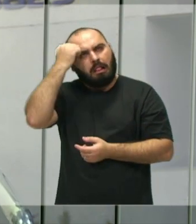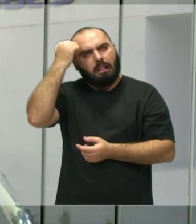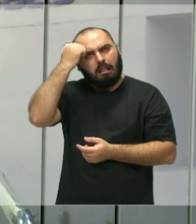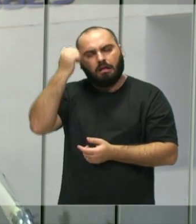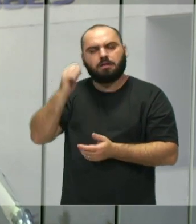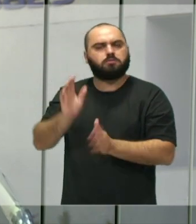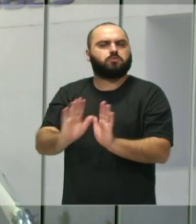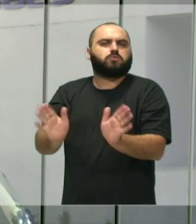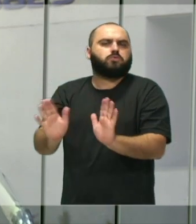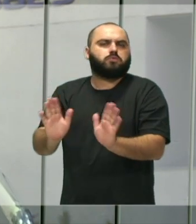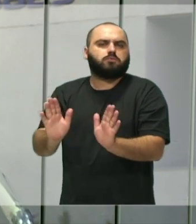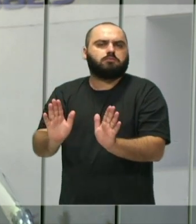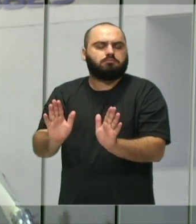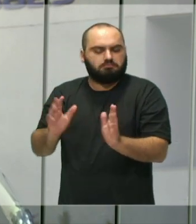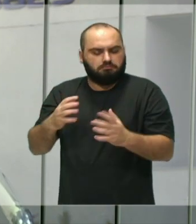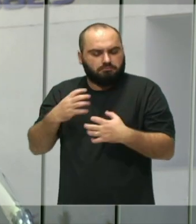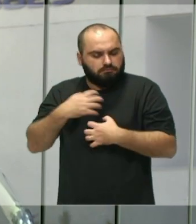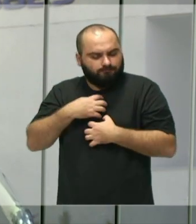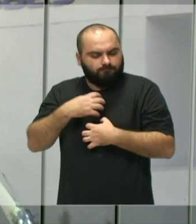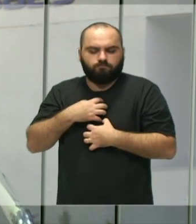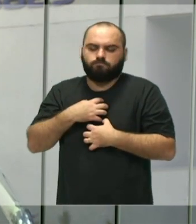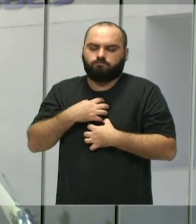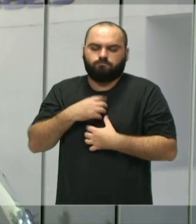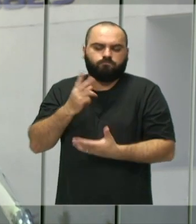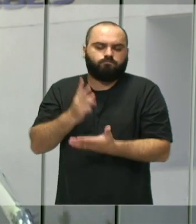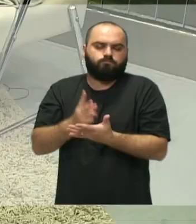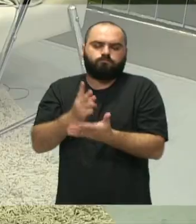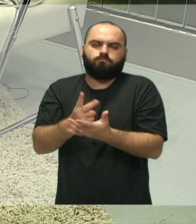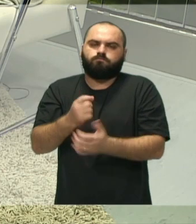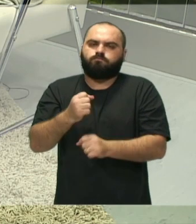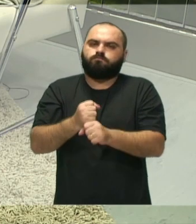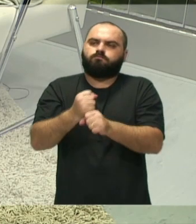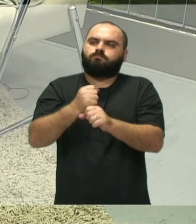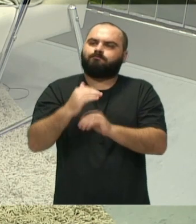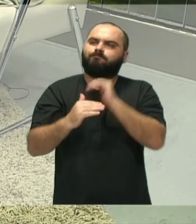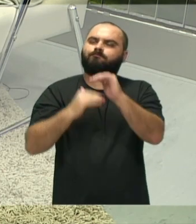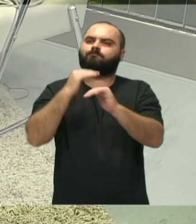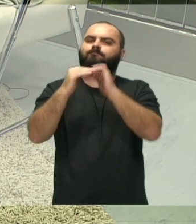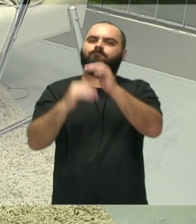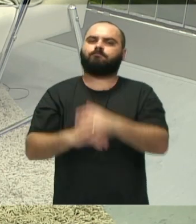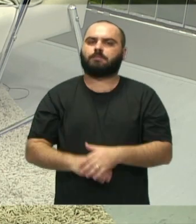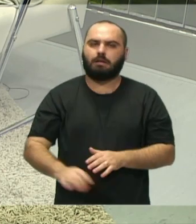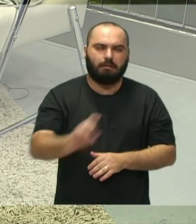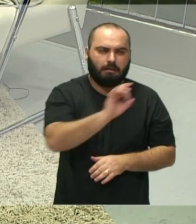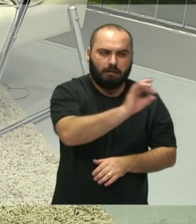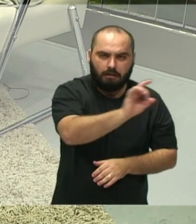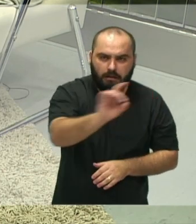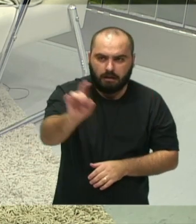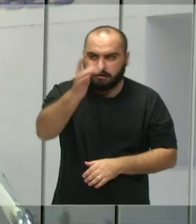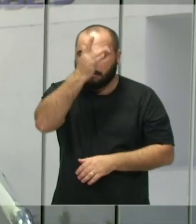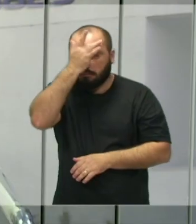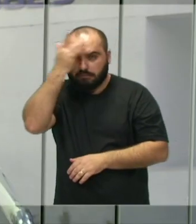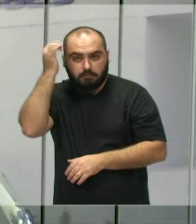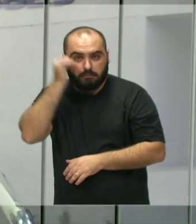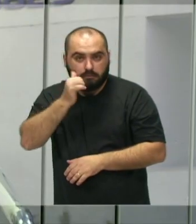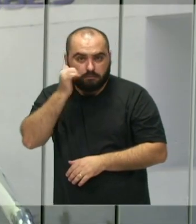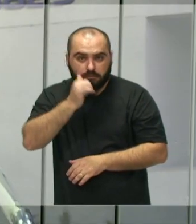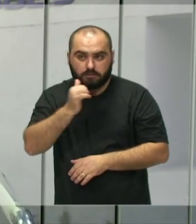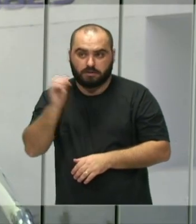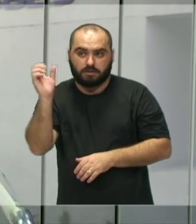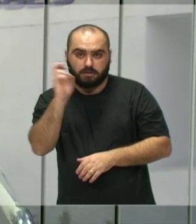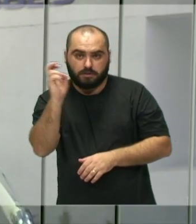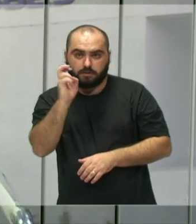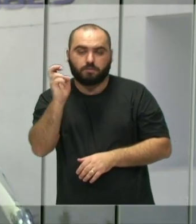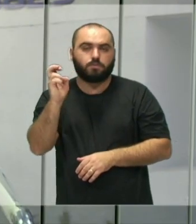porque eu me sinto construindo, né? E eu tenho certeza que cada uma de nós também, e a gente até está... Nós cinco estamos